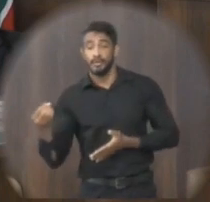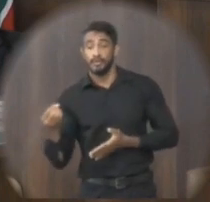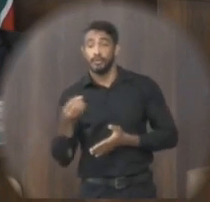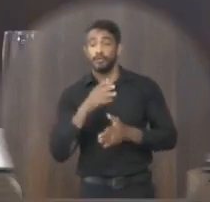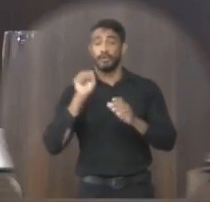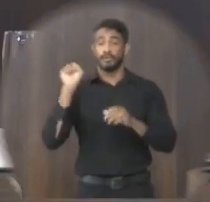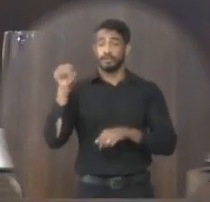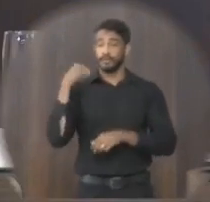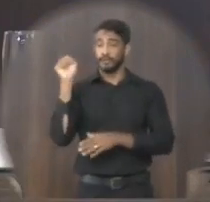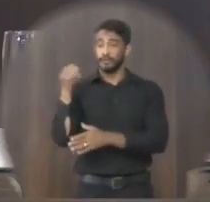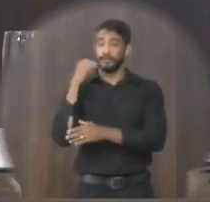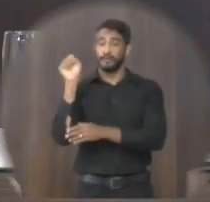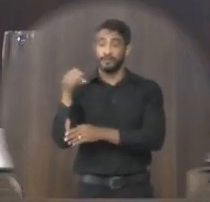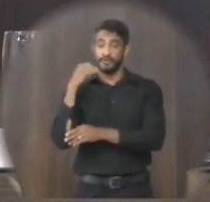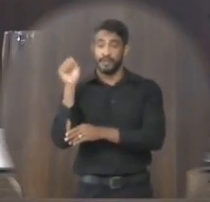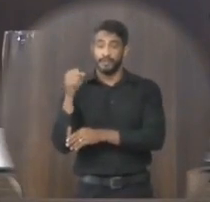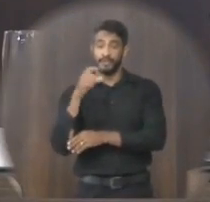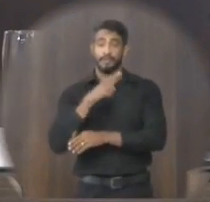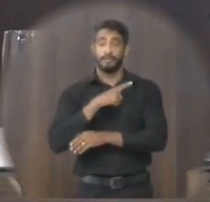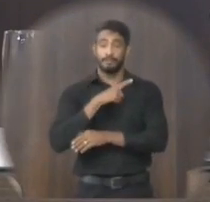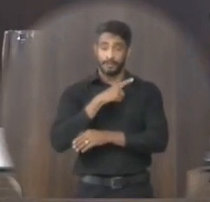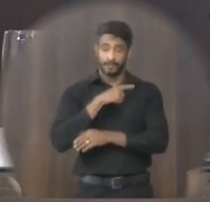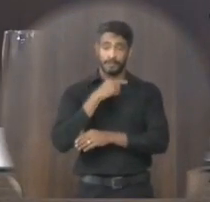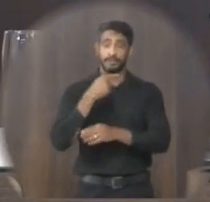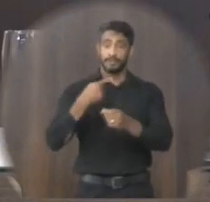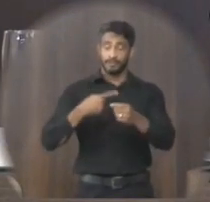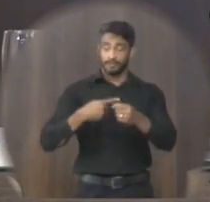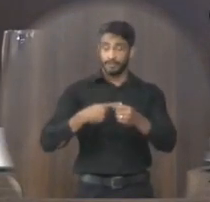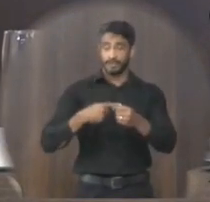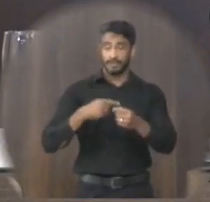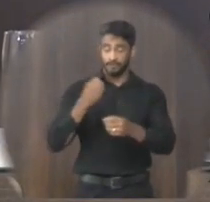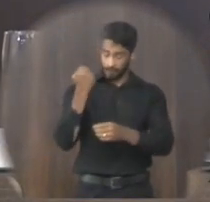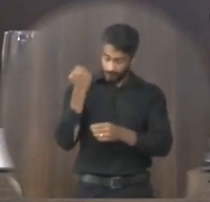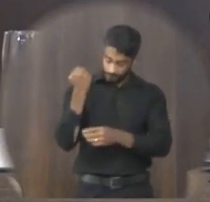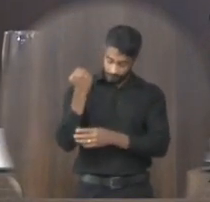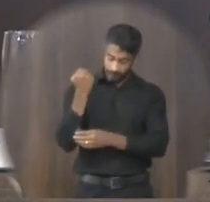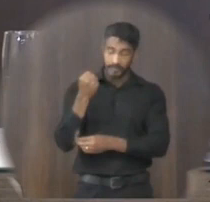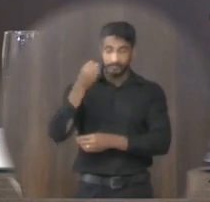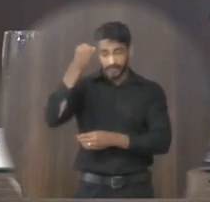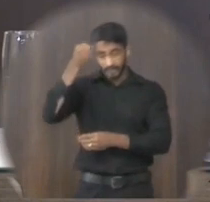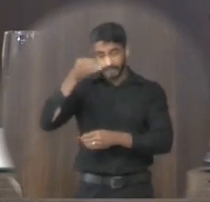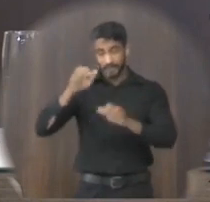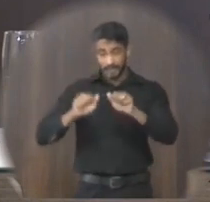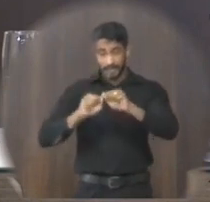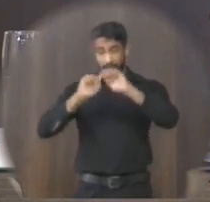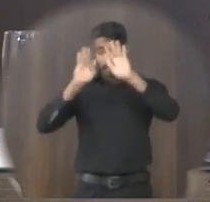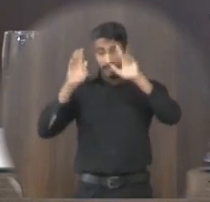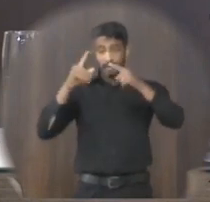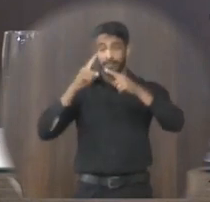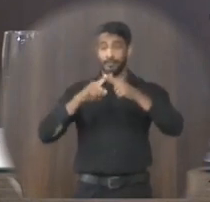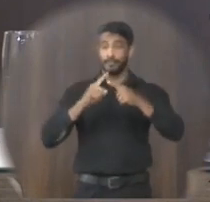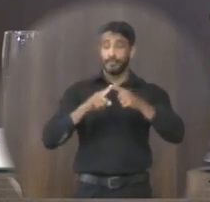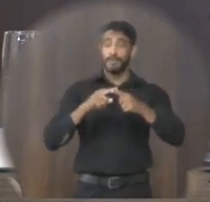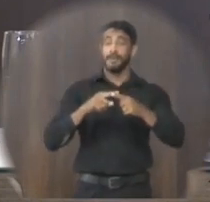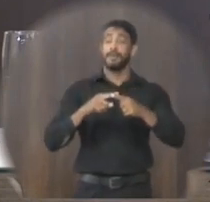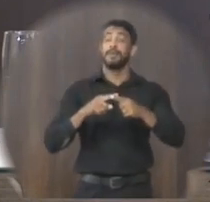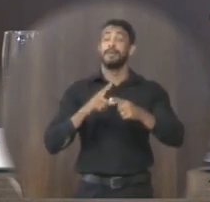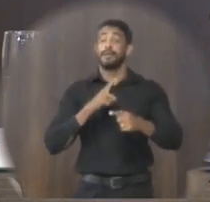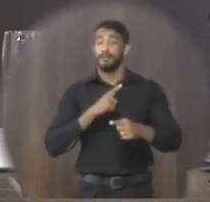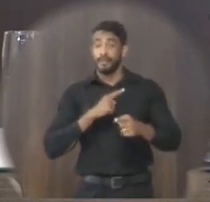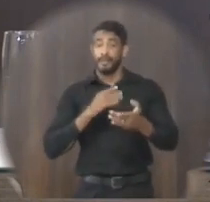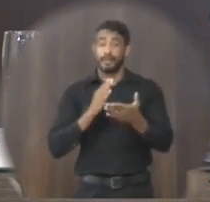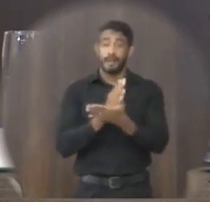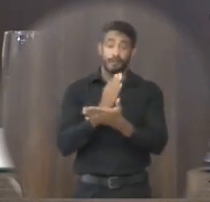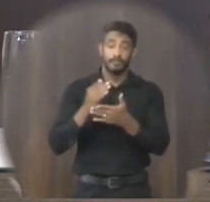fisioterapeutas para atender a grande demanda dos munícipes para deixar bem mais claro o porquê dessa solicitação expondo a seguinte